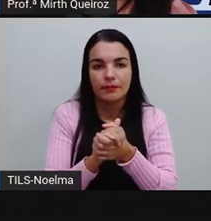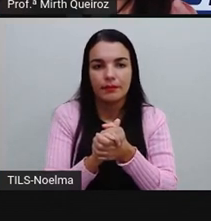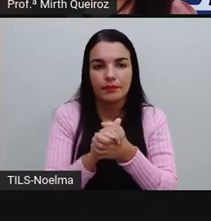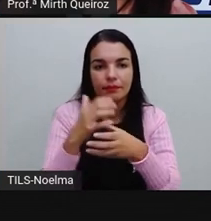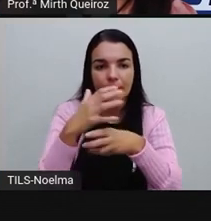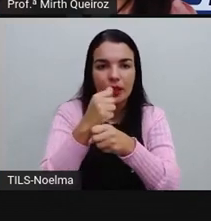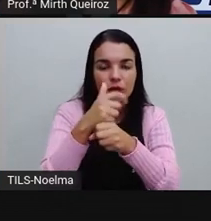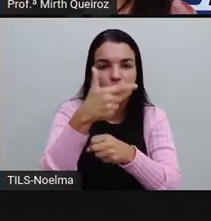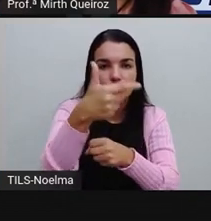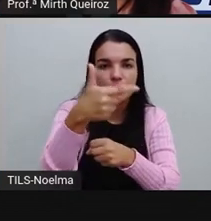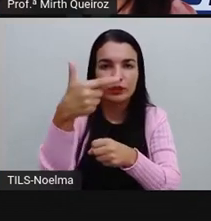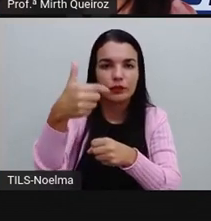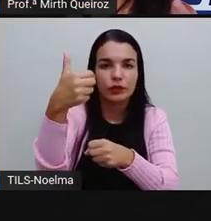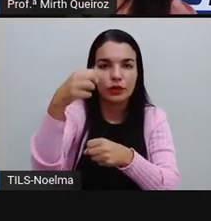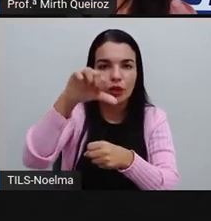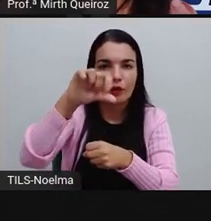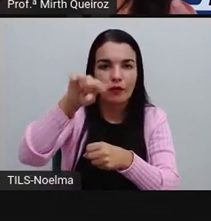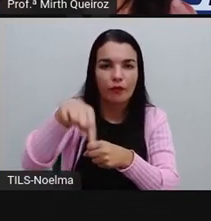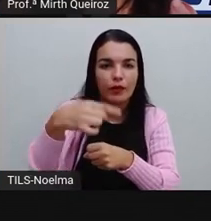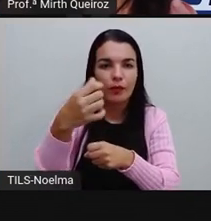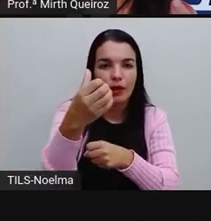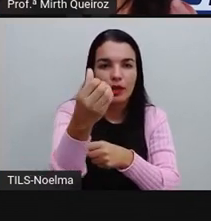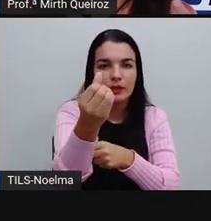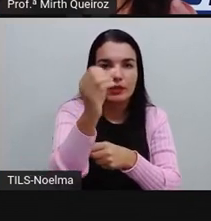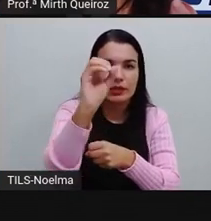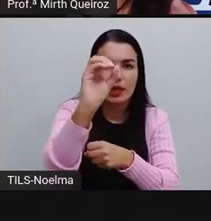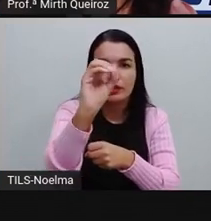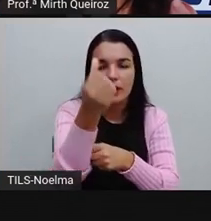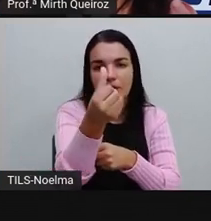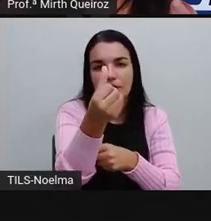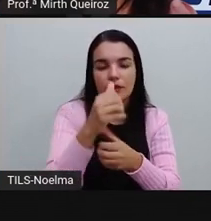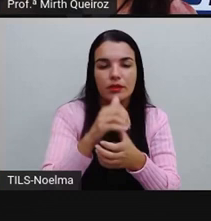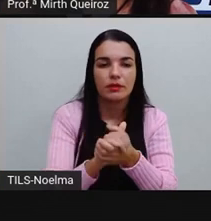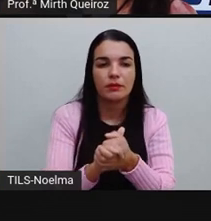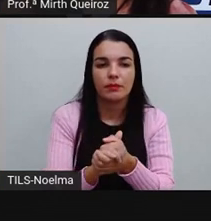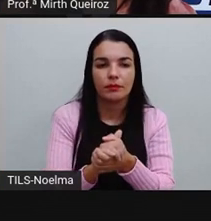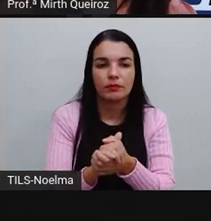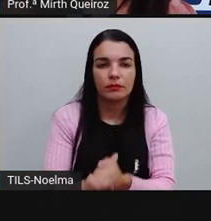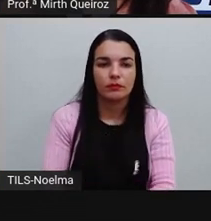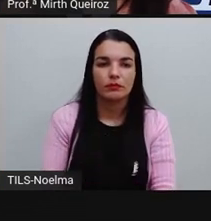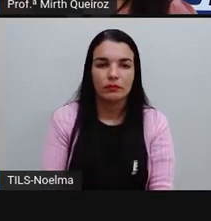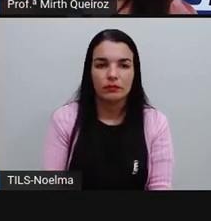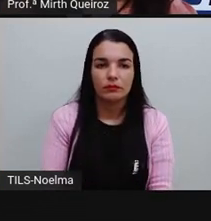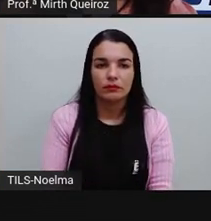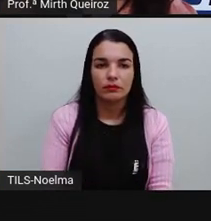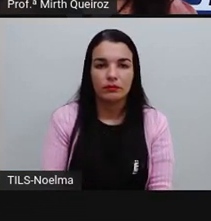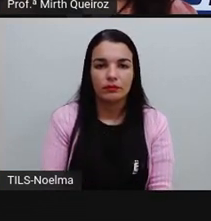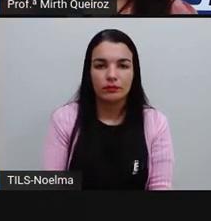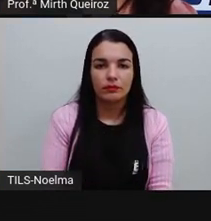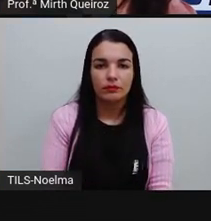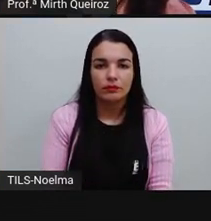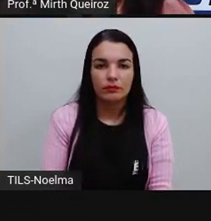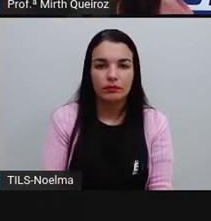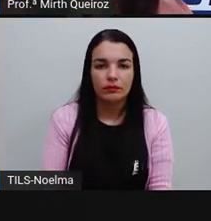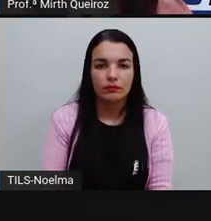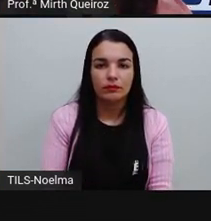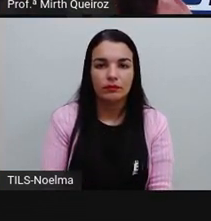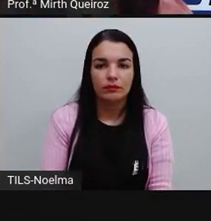229,06 quilômetros quadrados de área